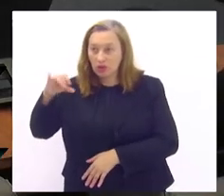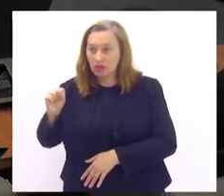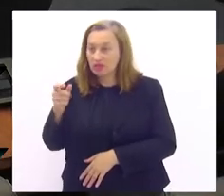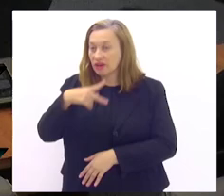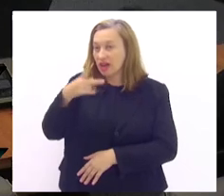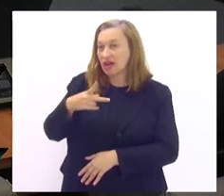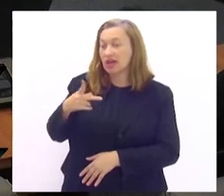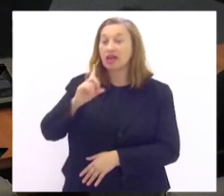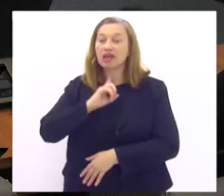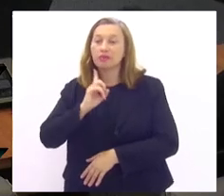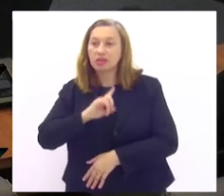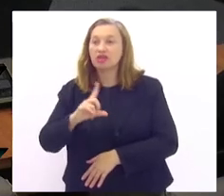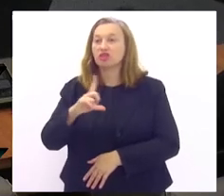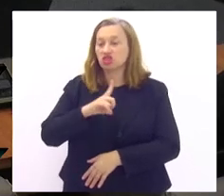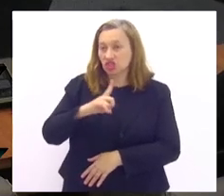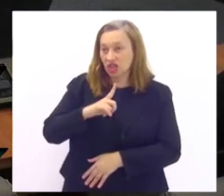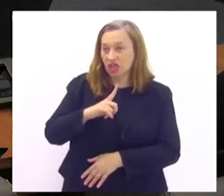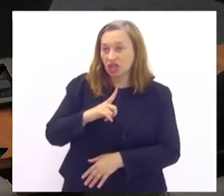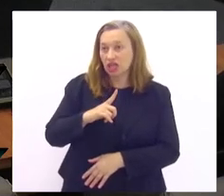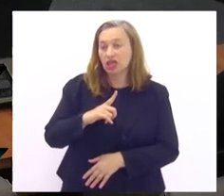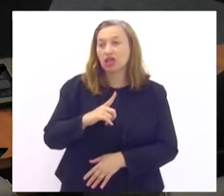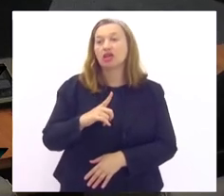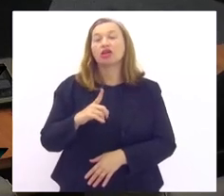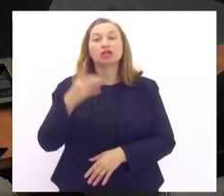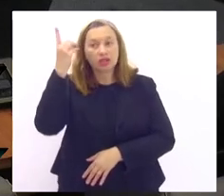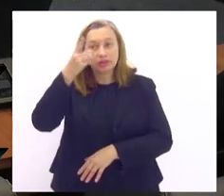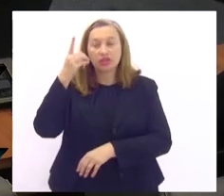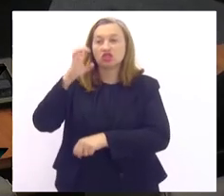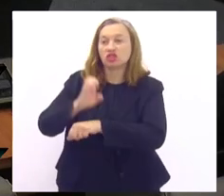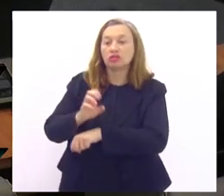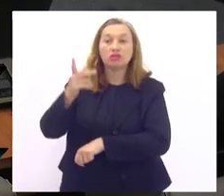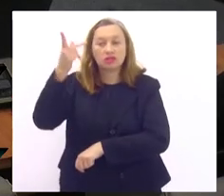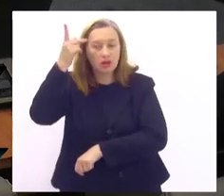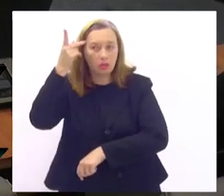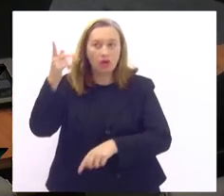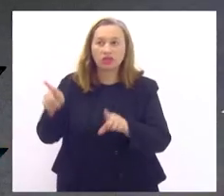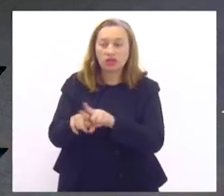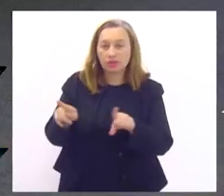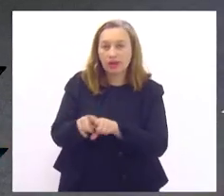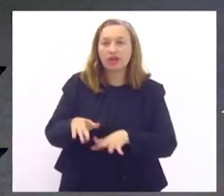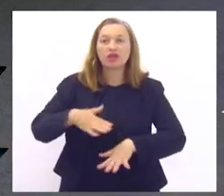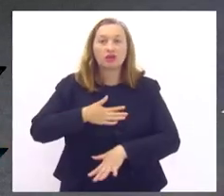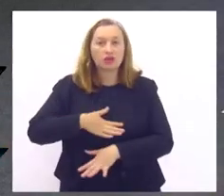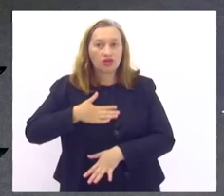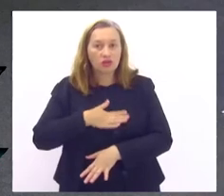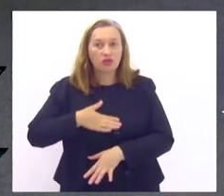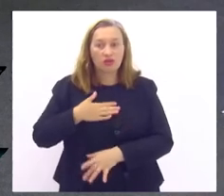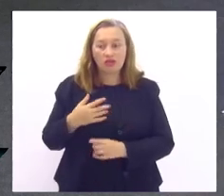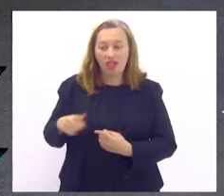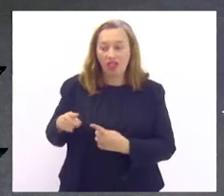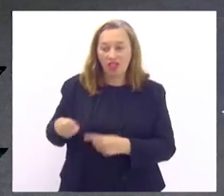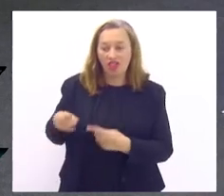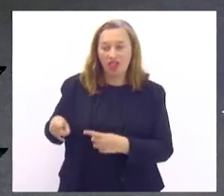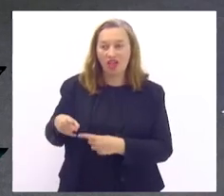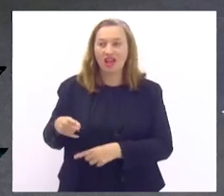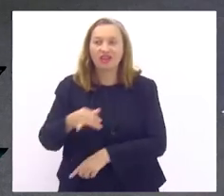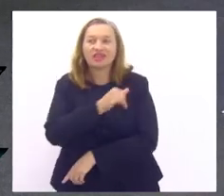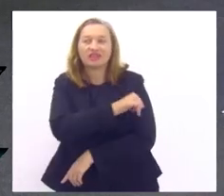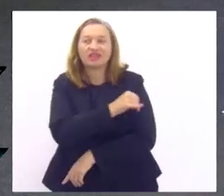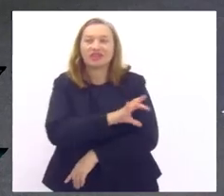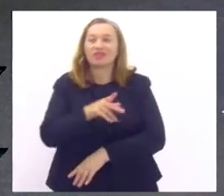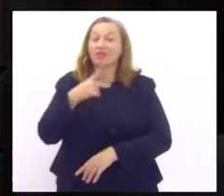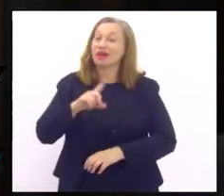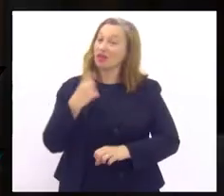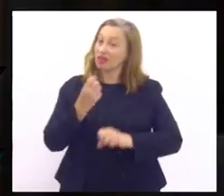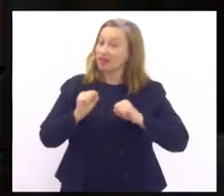não tem como o do Terente Coimbra deputado estadual de São Paulo que também gosta de dar uma cutucada no meu Rio de Janeiro mas estamos aqui para